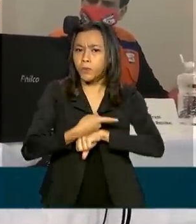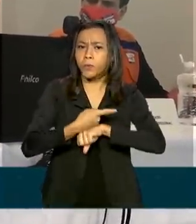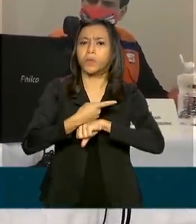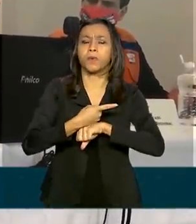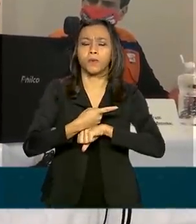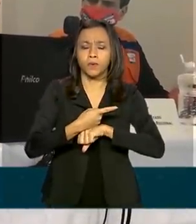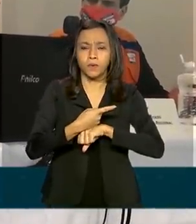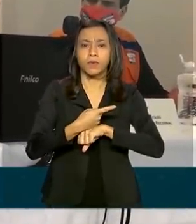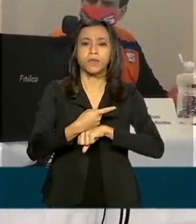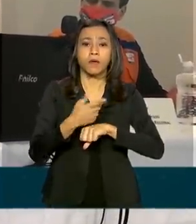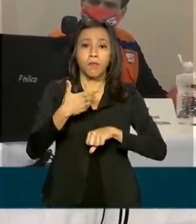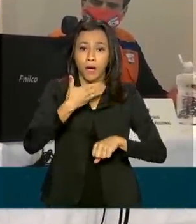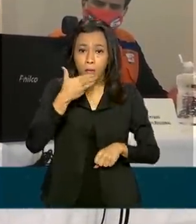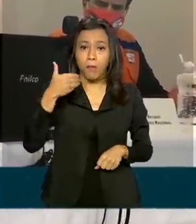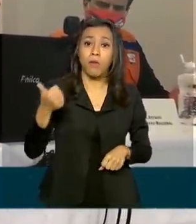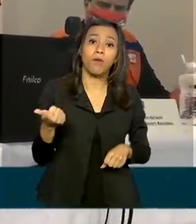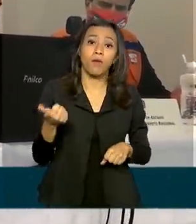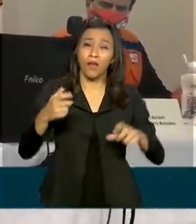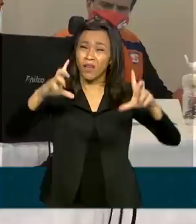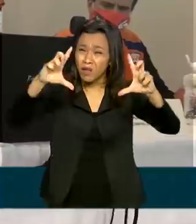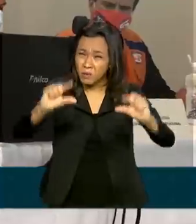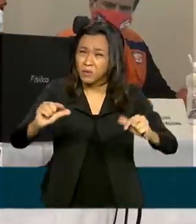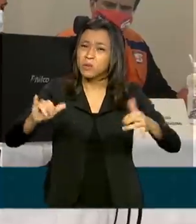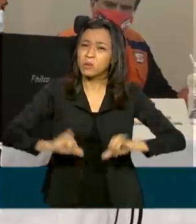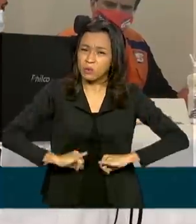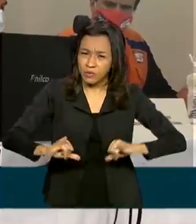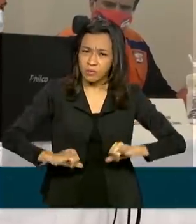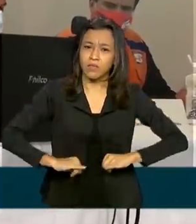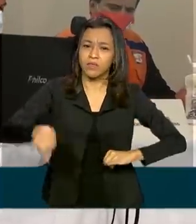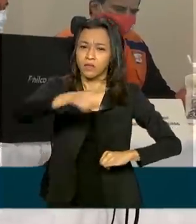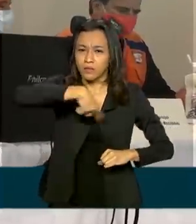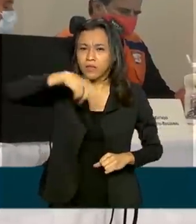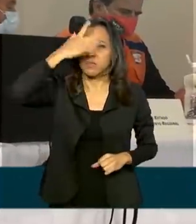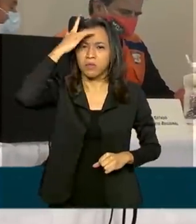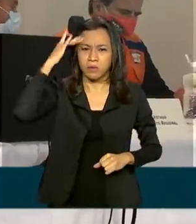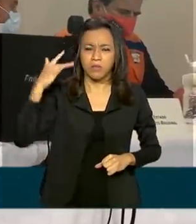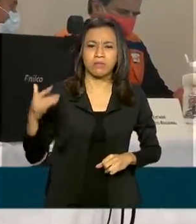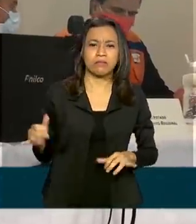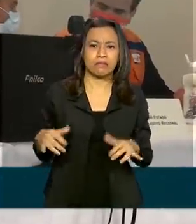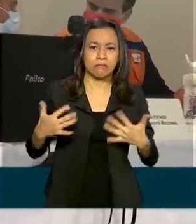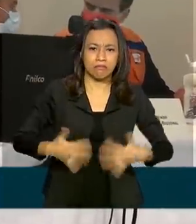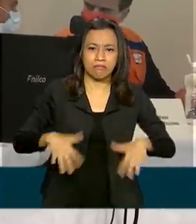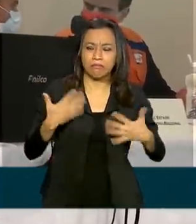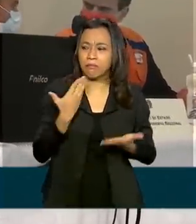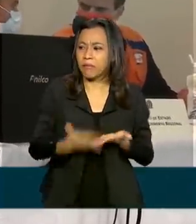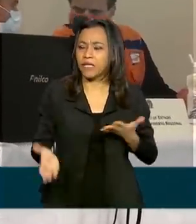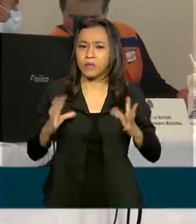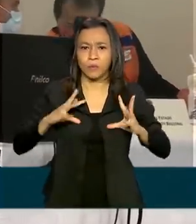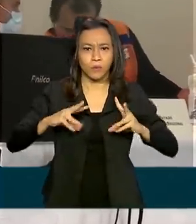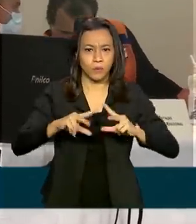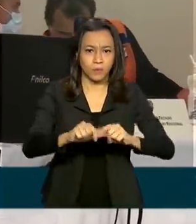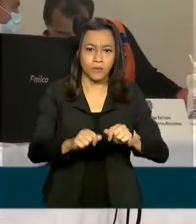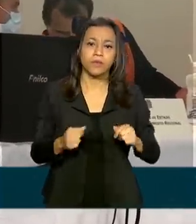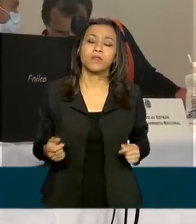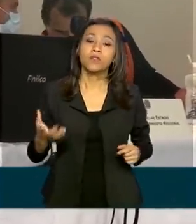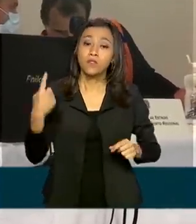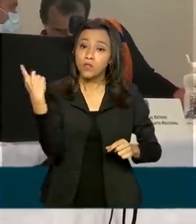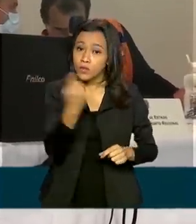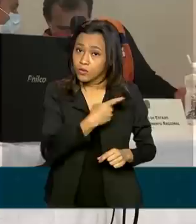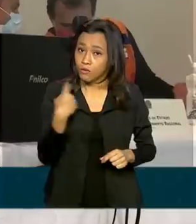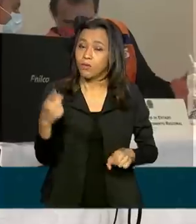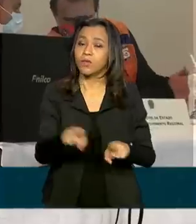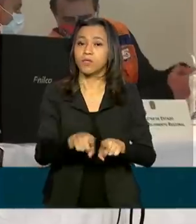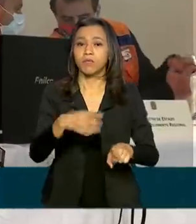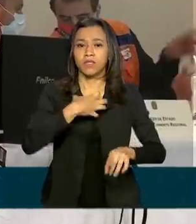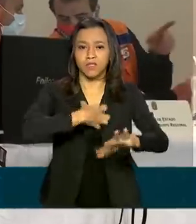melhorar o sofrimento daqueles que foram atingidos. Obviamente, não solidarizarmos as famílias